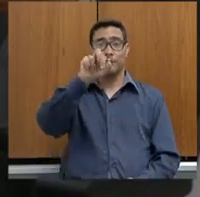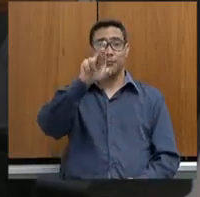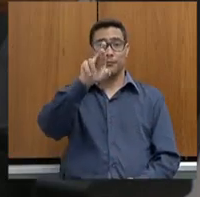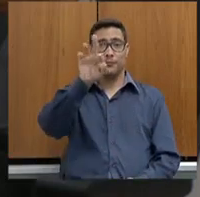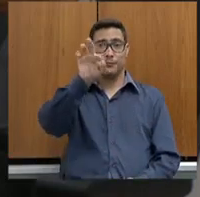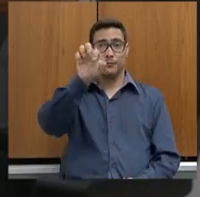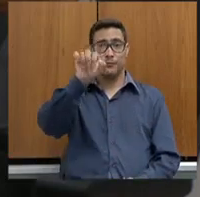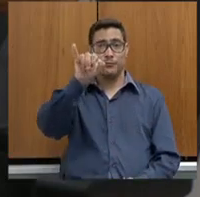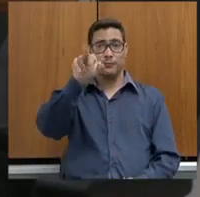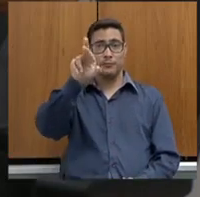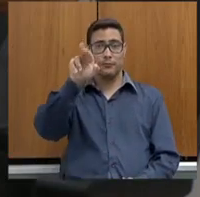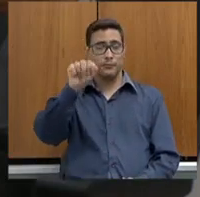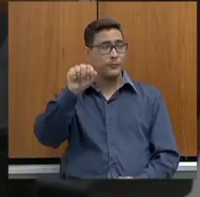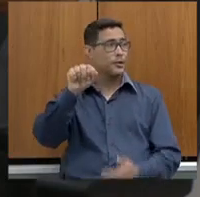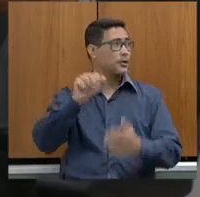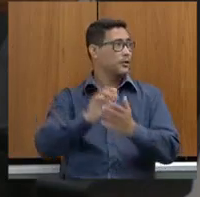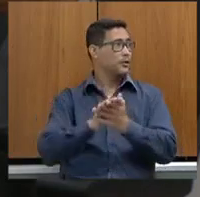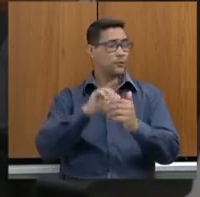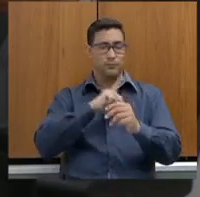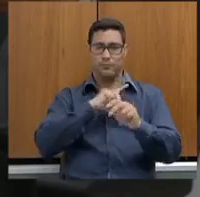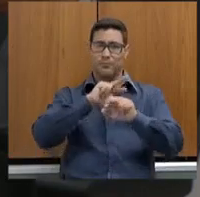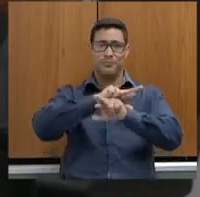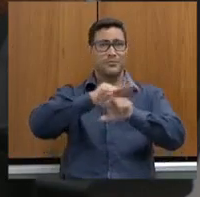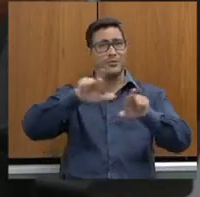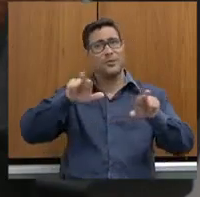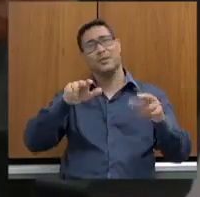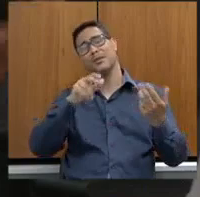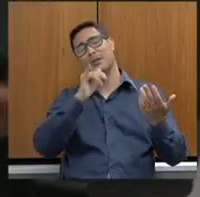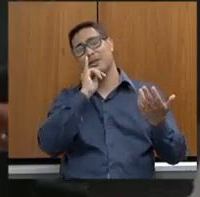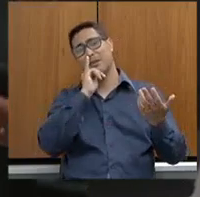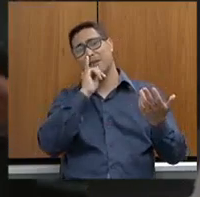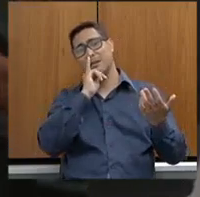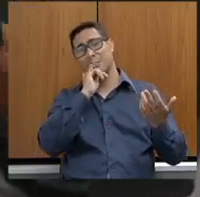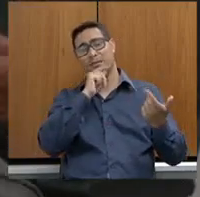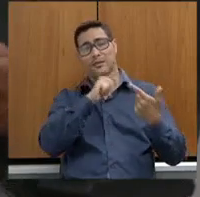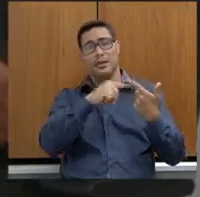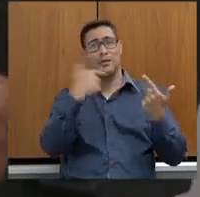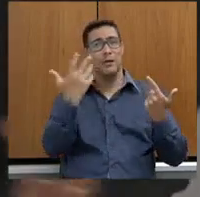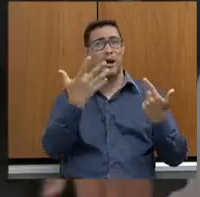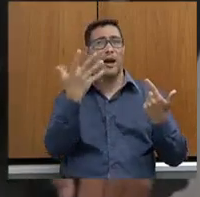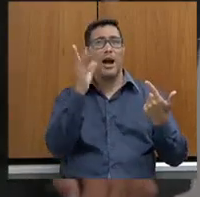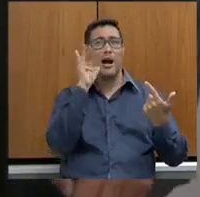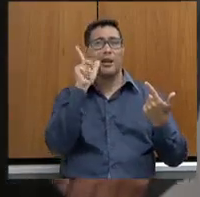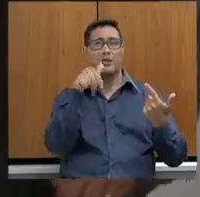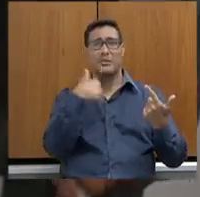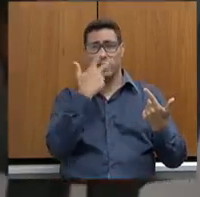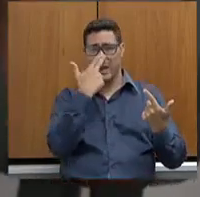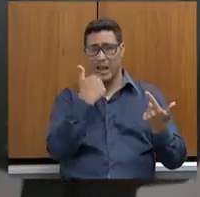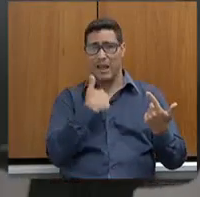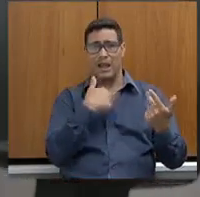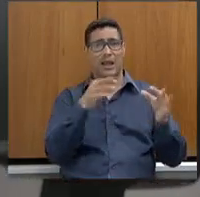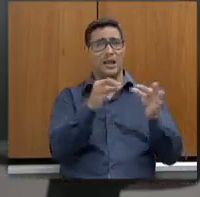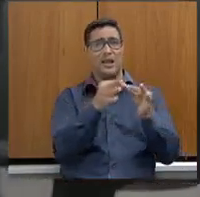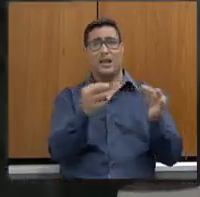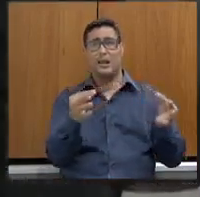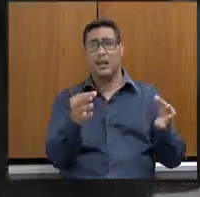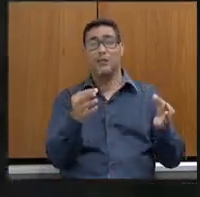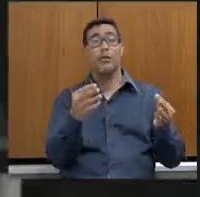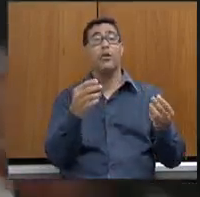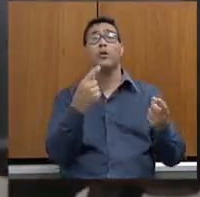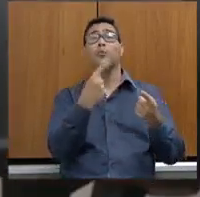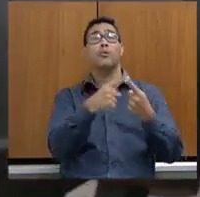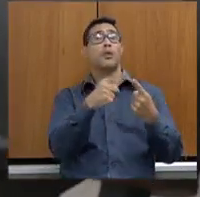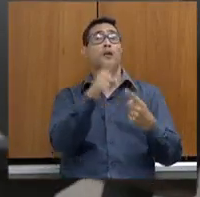carteira, tem coisas que, ah, mas alguém acha que é que é uma coisa simplória? É porque você não é o